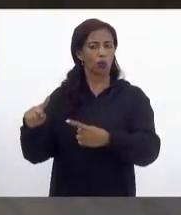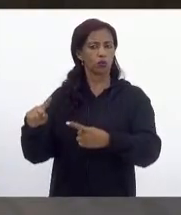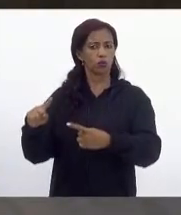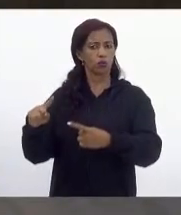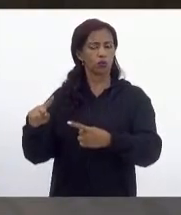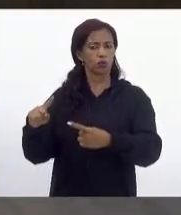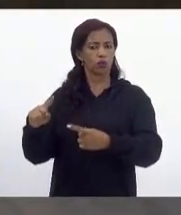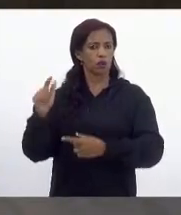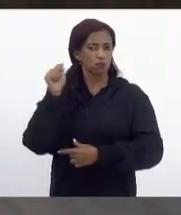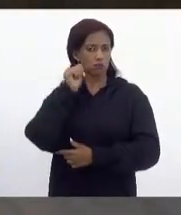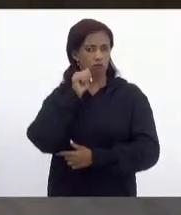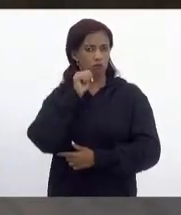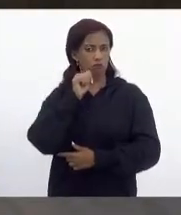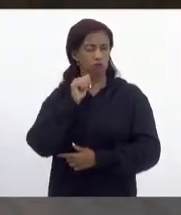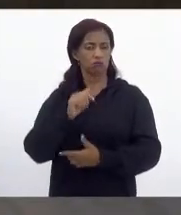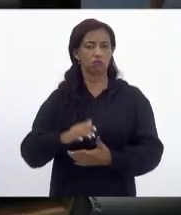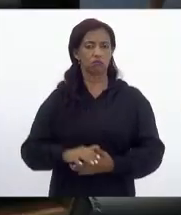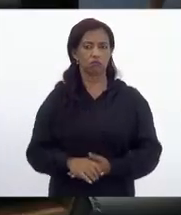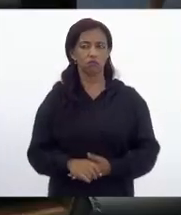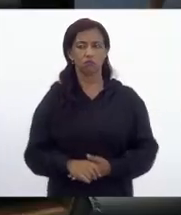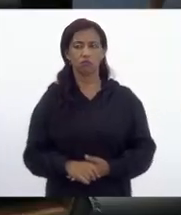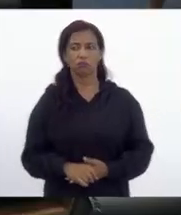pelo fim do feminicídio. Obrigada.